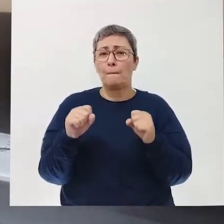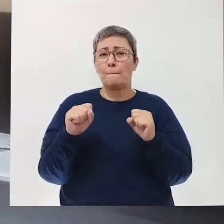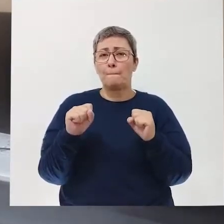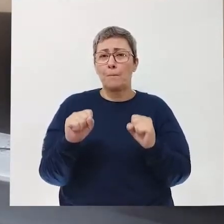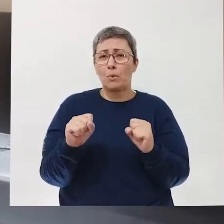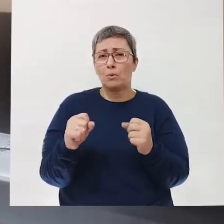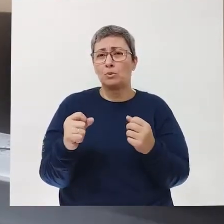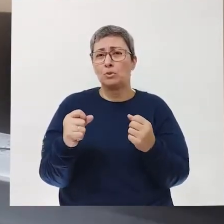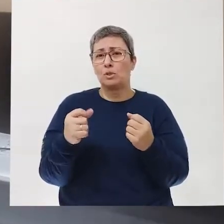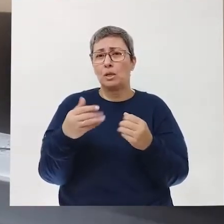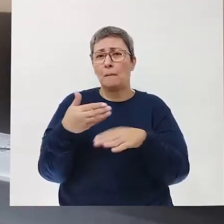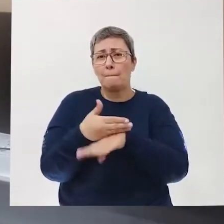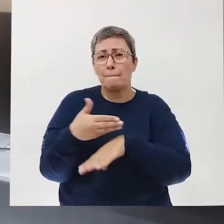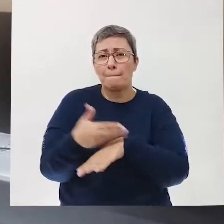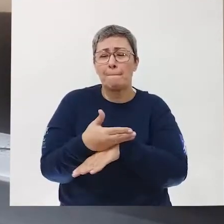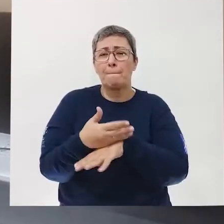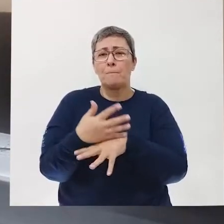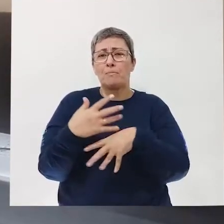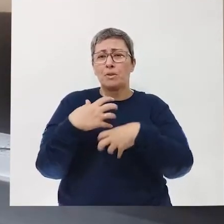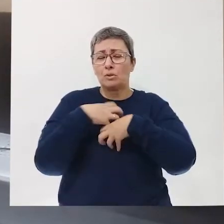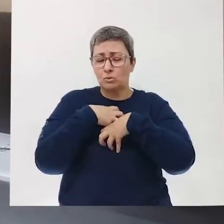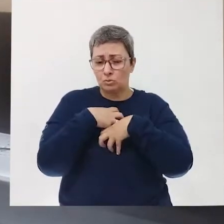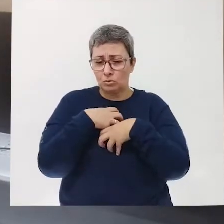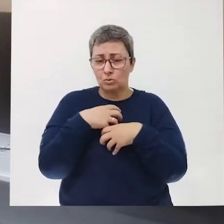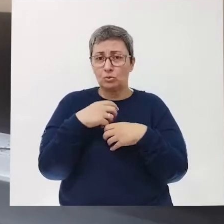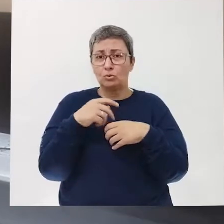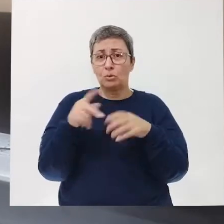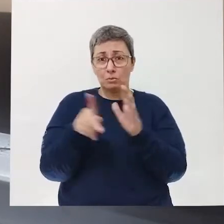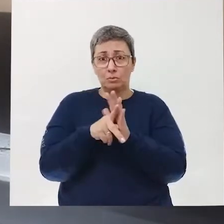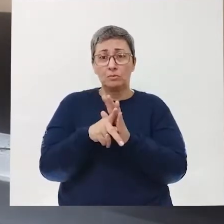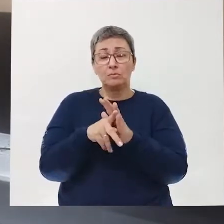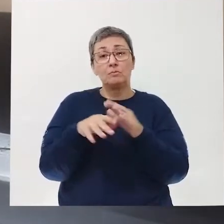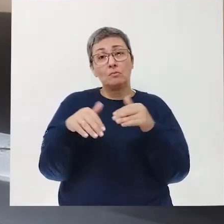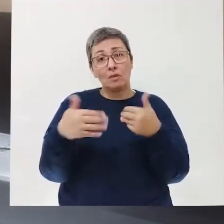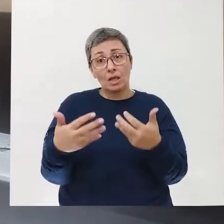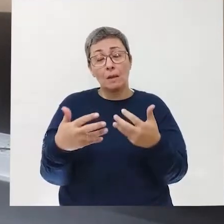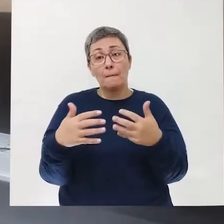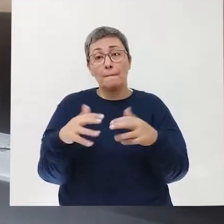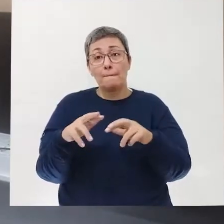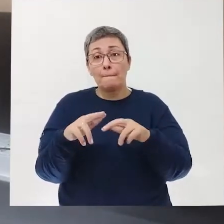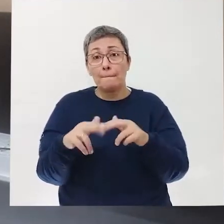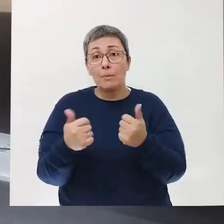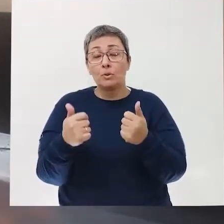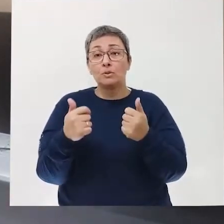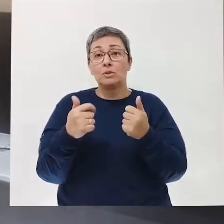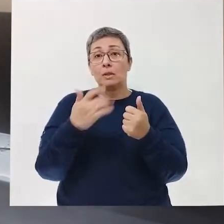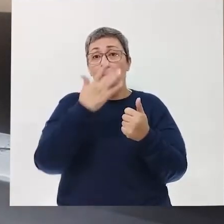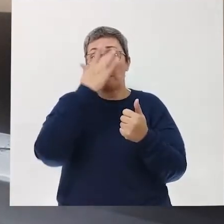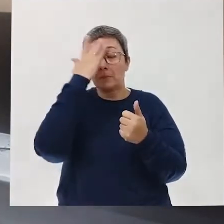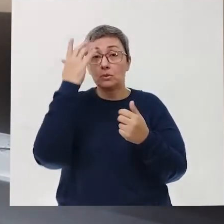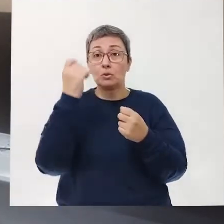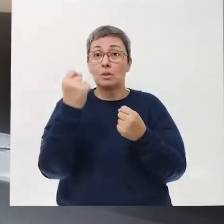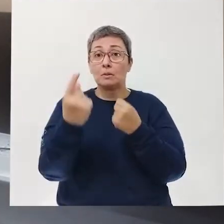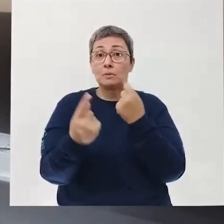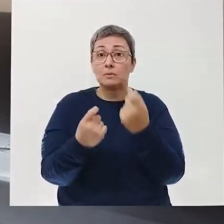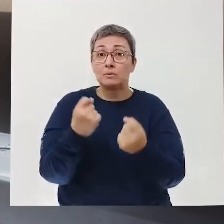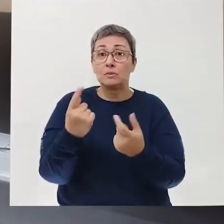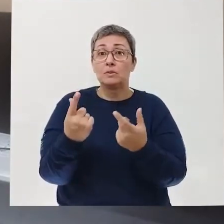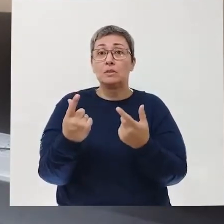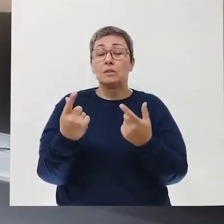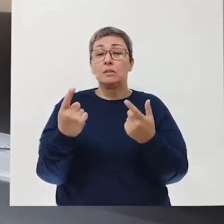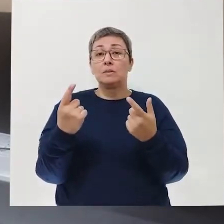participava daquele sentimento dele. E é dessa forma que muitas pessoas, às vezes,